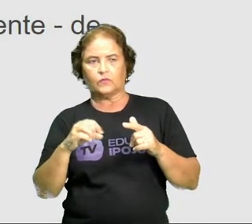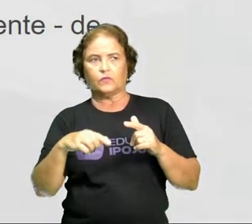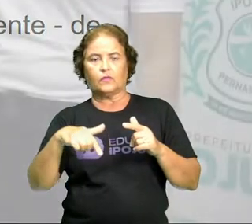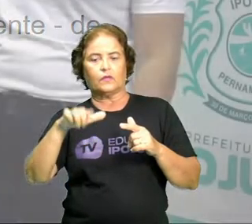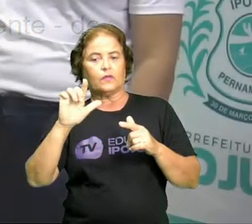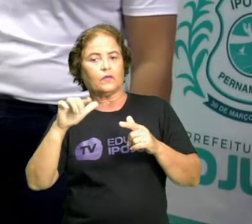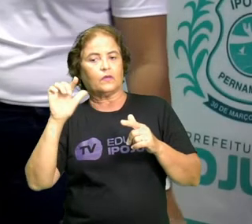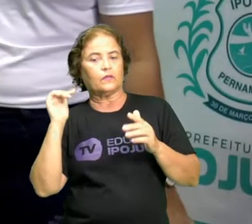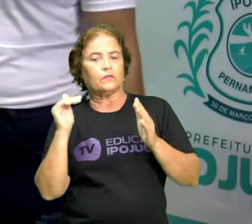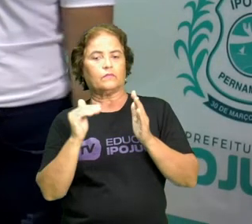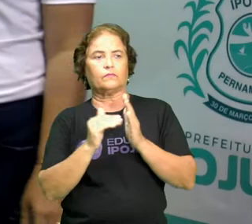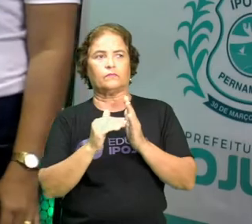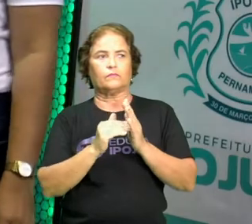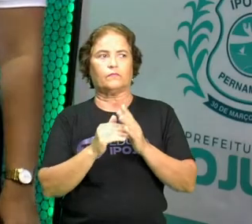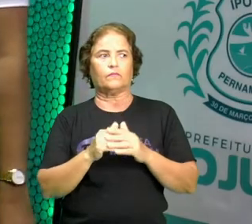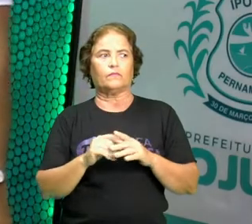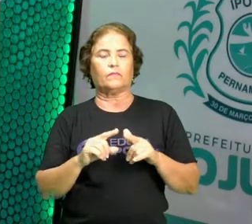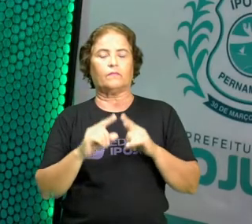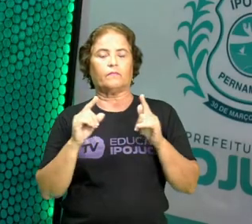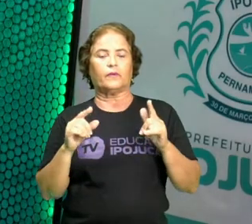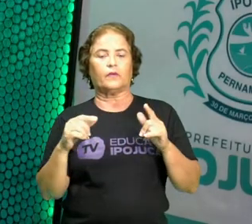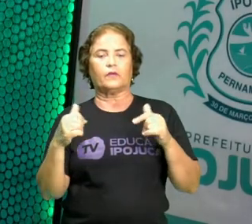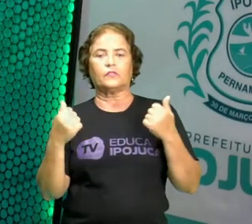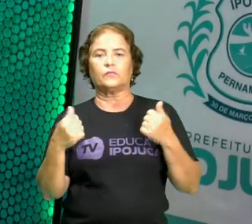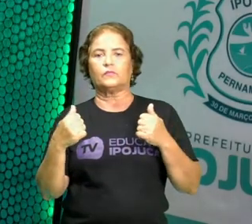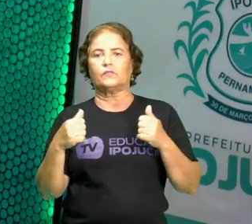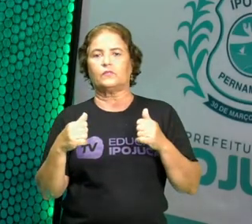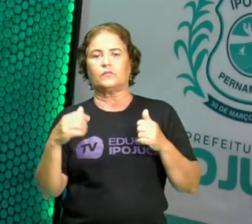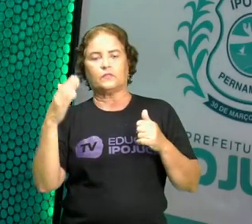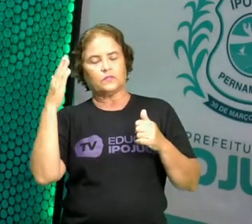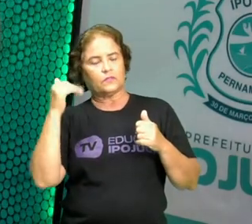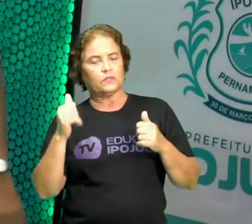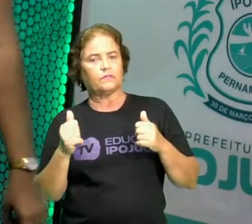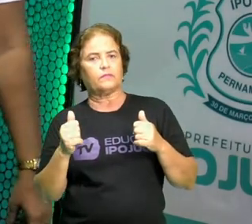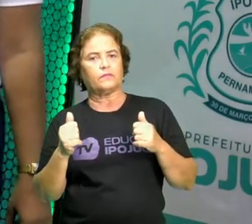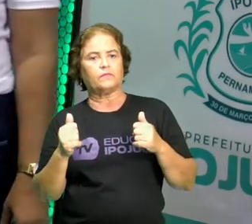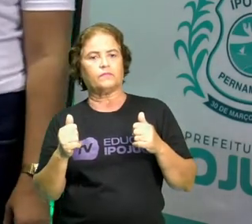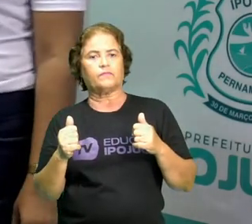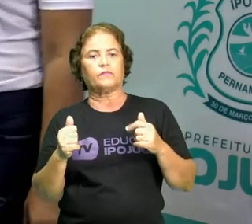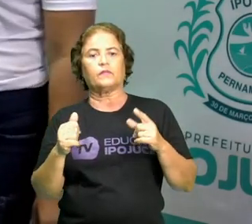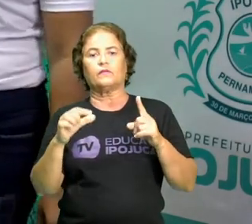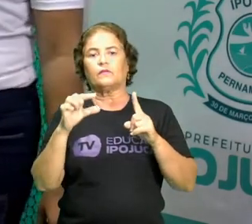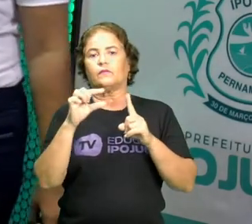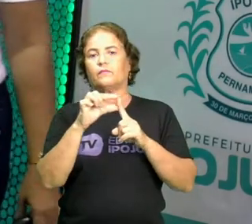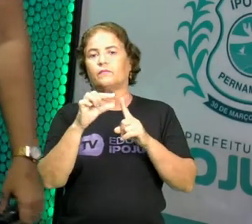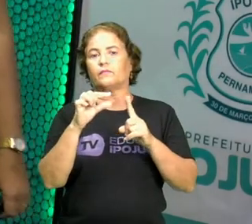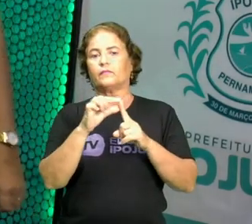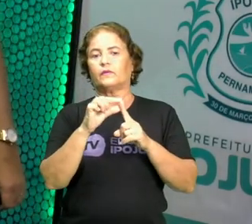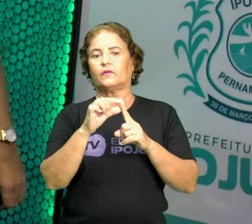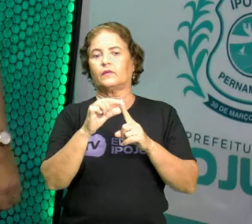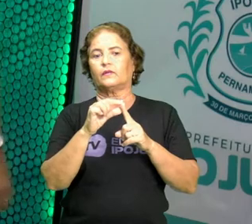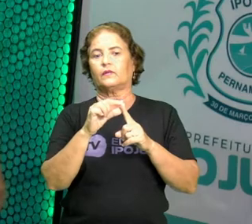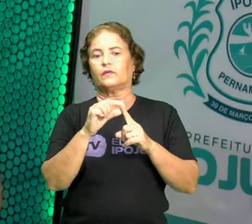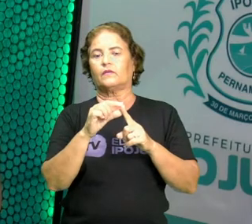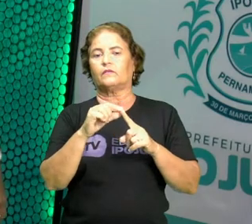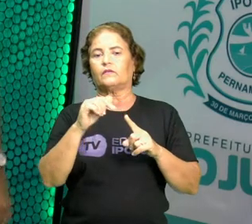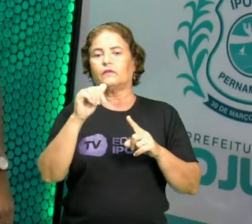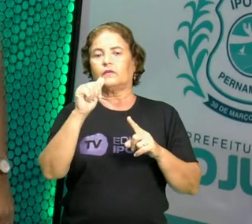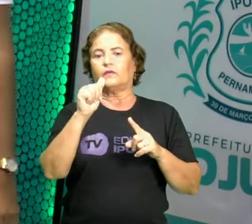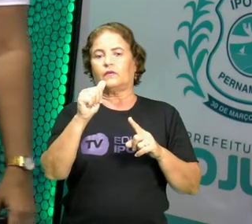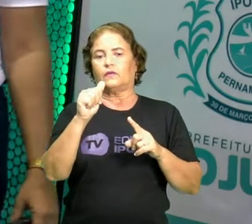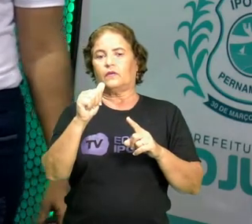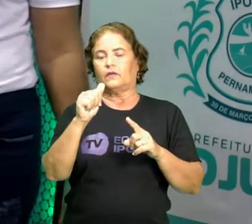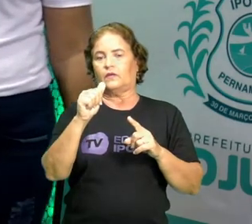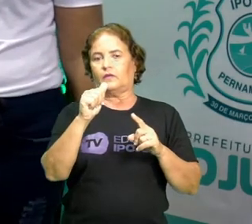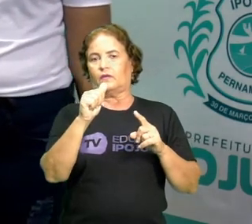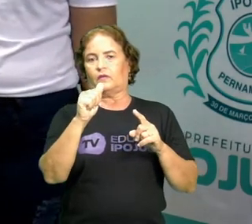Só que, tenha atenção, palavras derivadas de advérbios ou adjetivos não